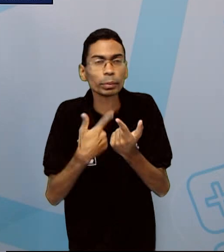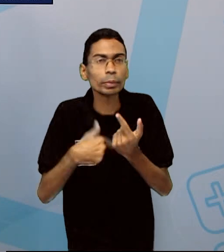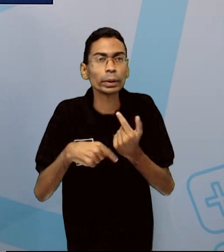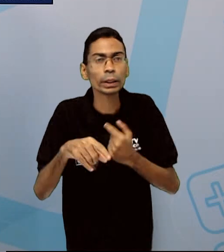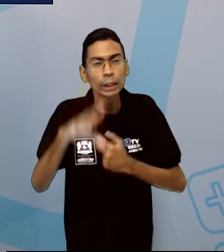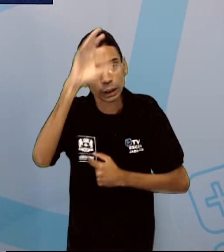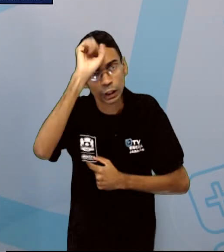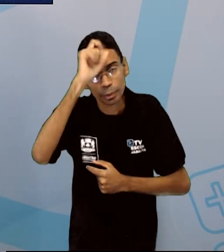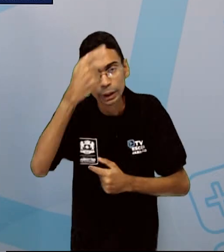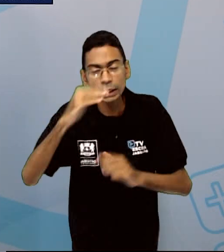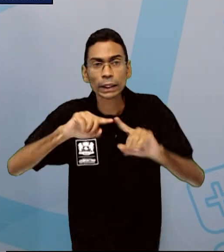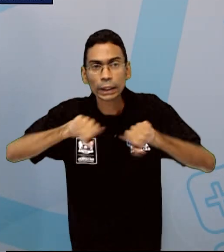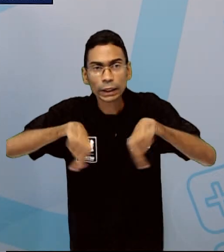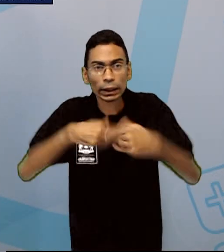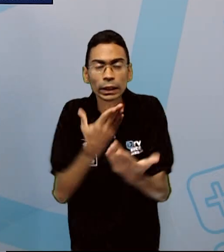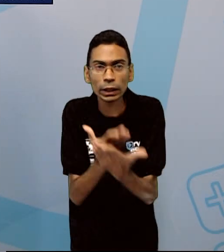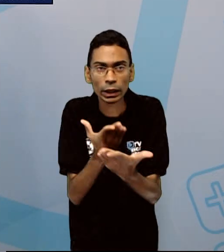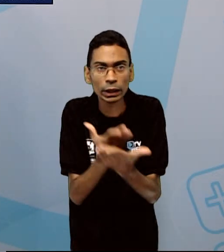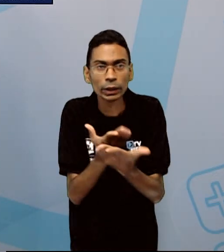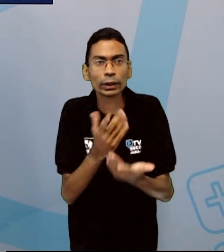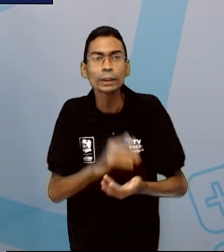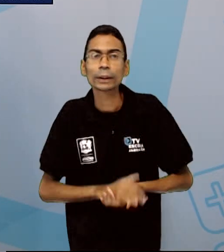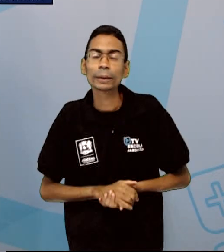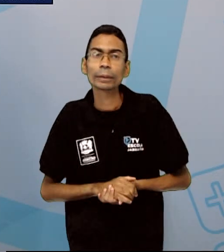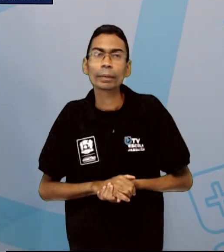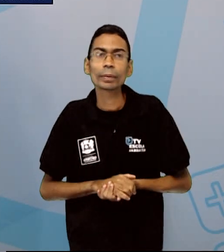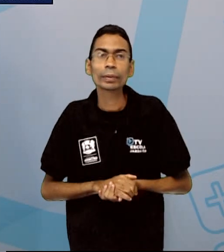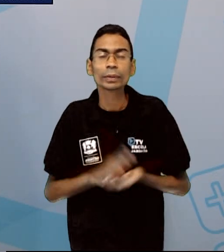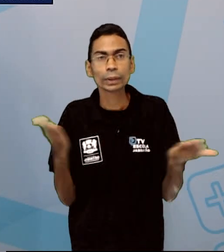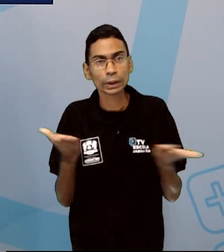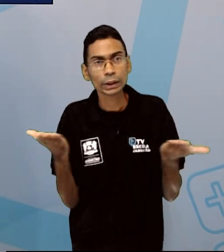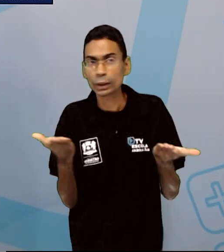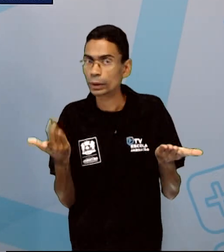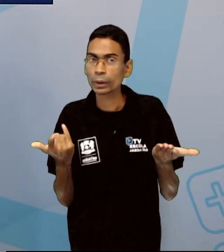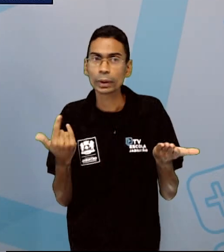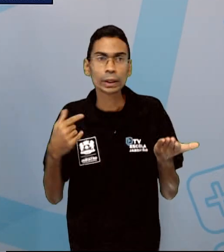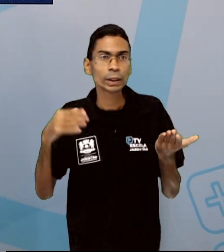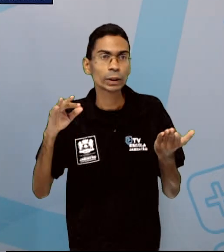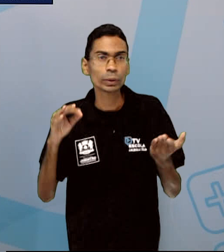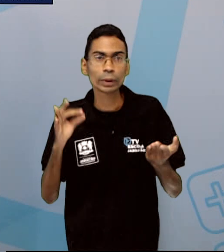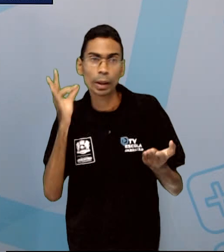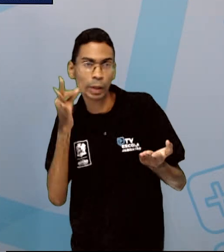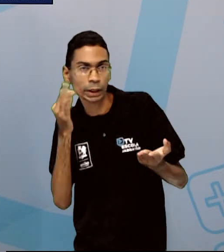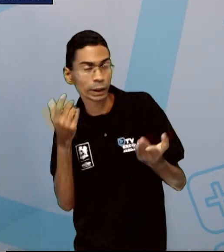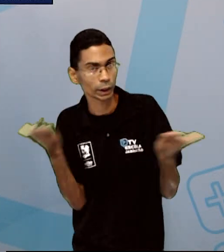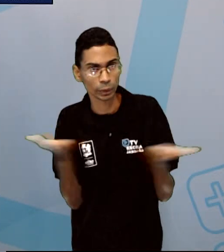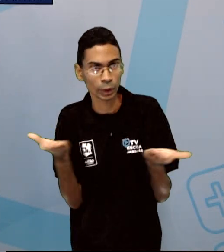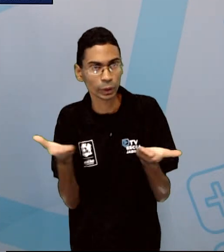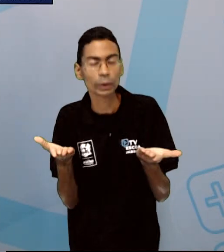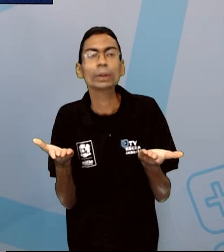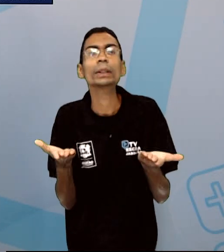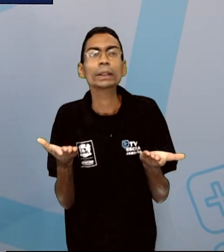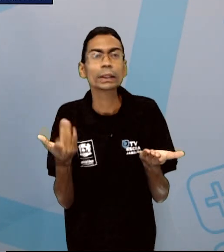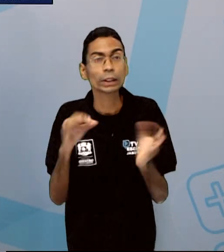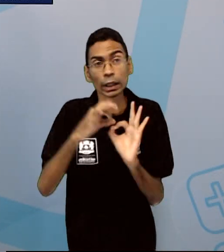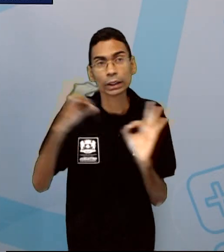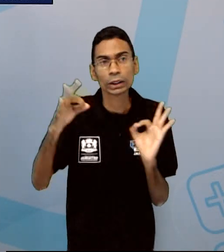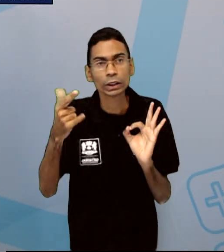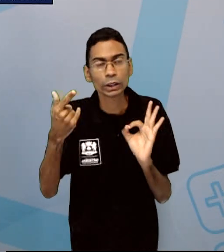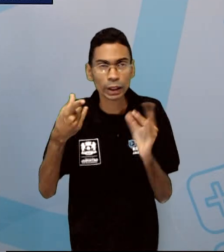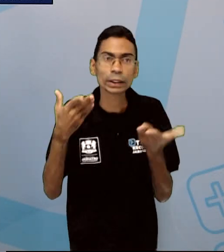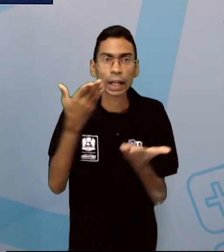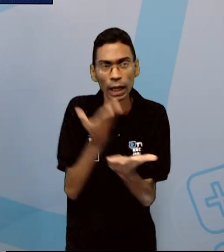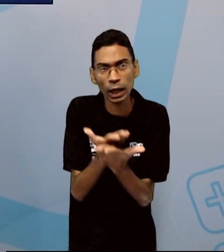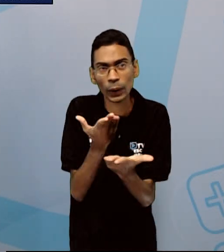formato remoto, mas é nossa obrigação, enquanto agentes públicos, de prestar um serviço de qualidade e uma